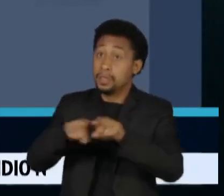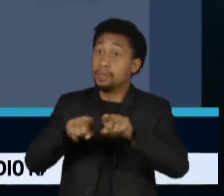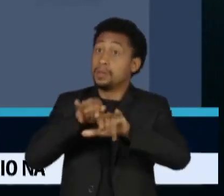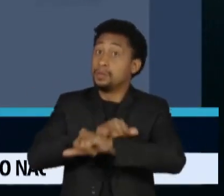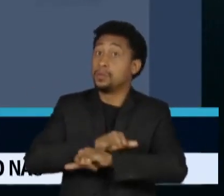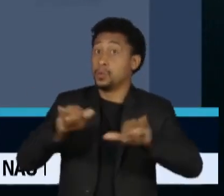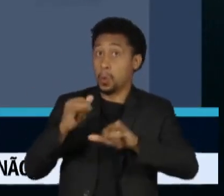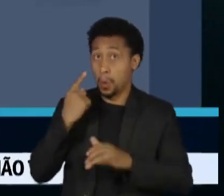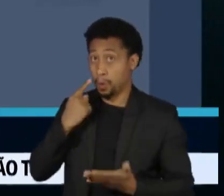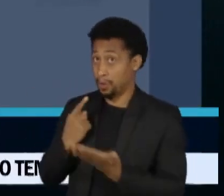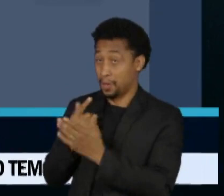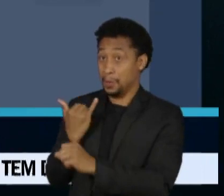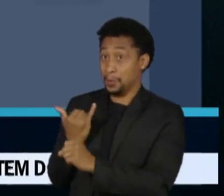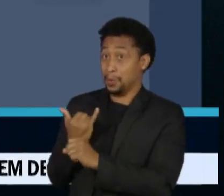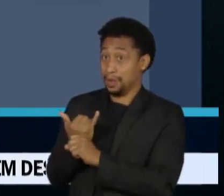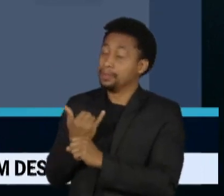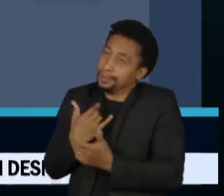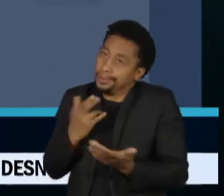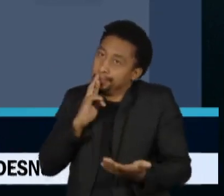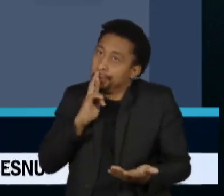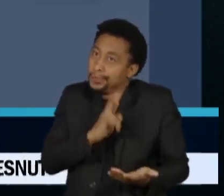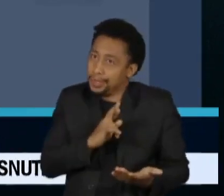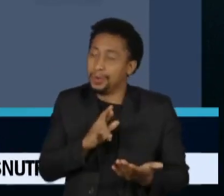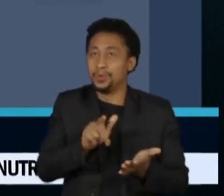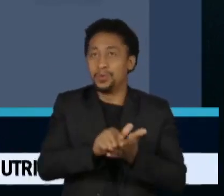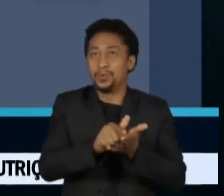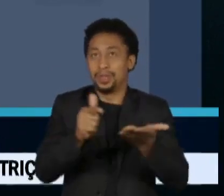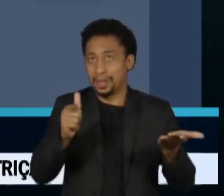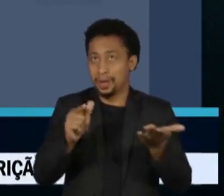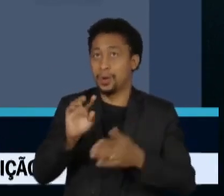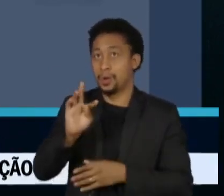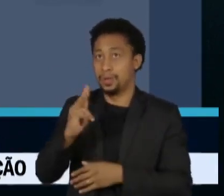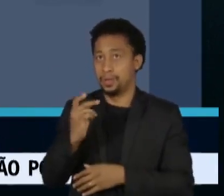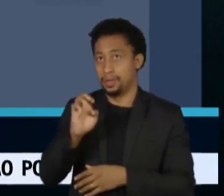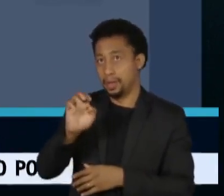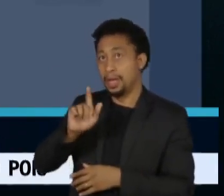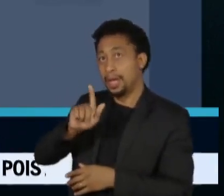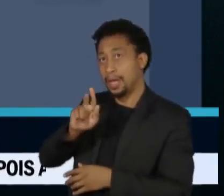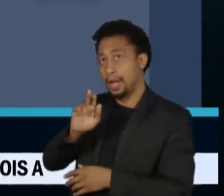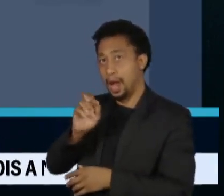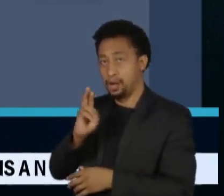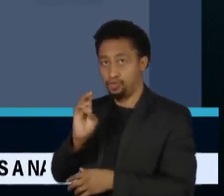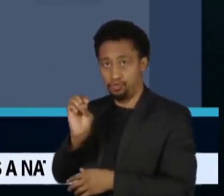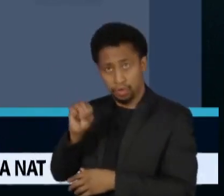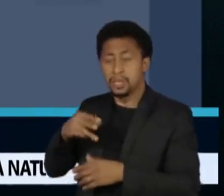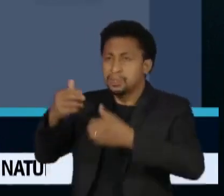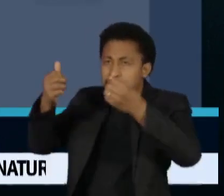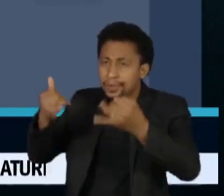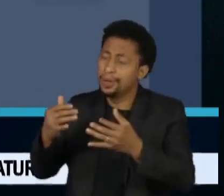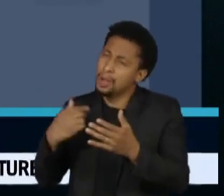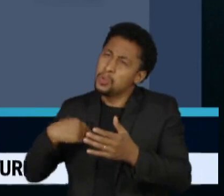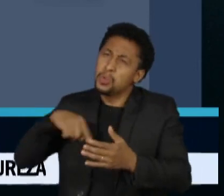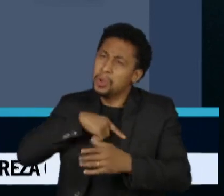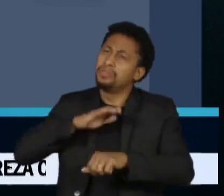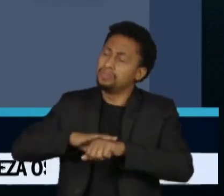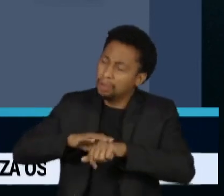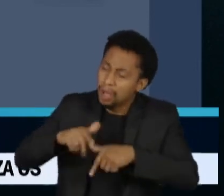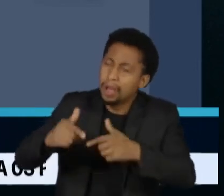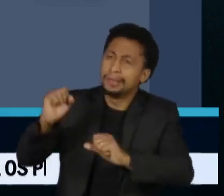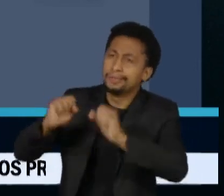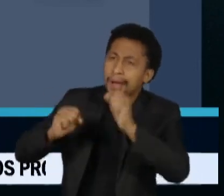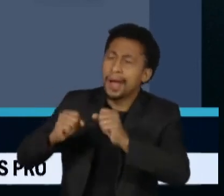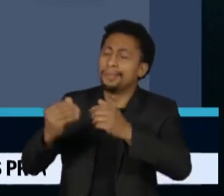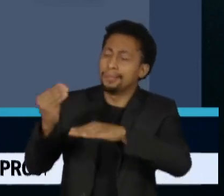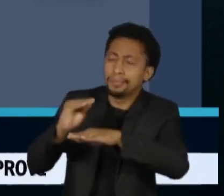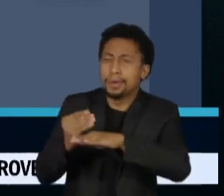a Toyota respondeu para o jornal The Guardian, que trabalha há décadas para diminuir seu impacto ambiental e tem como foco a neutralidade